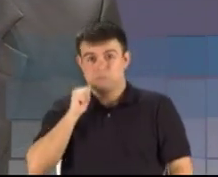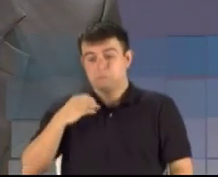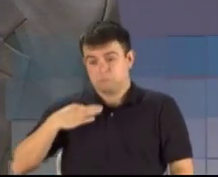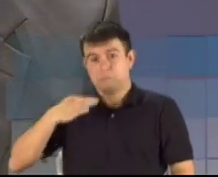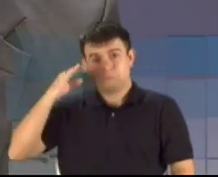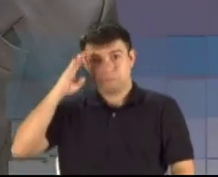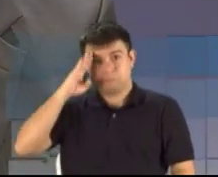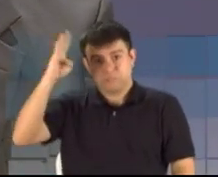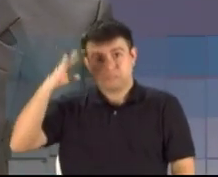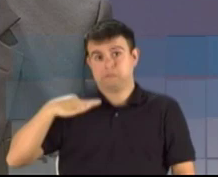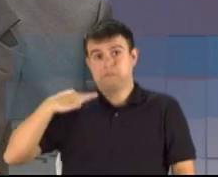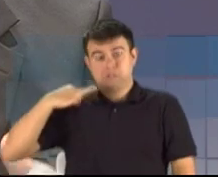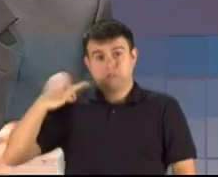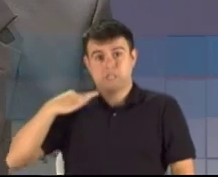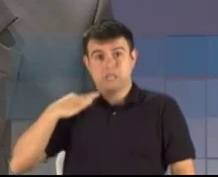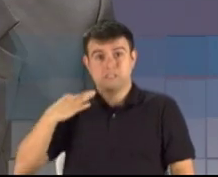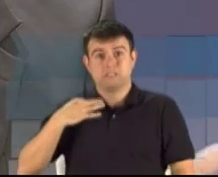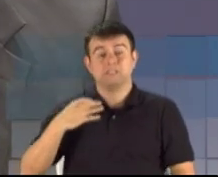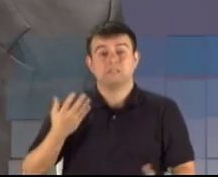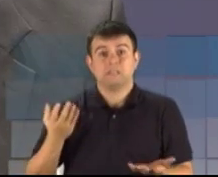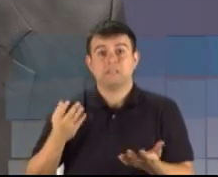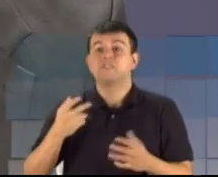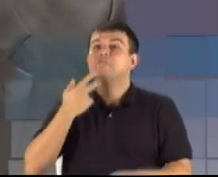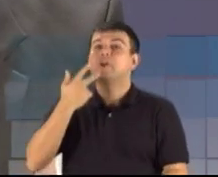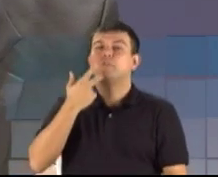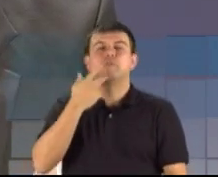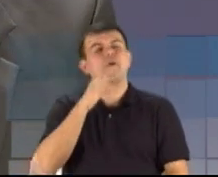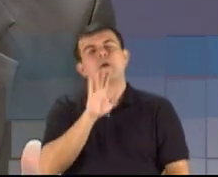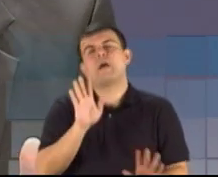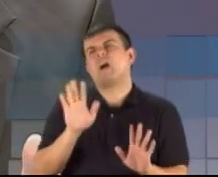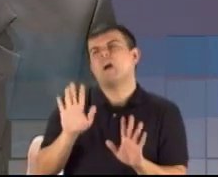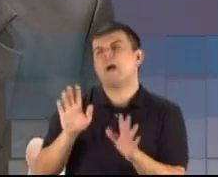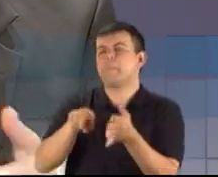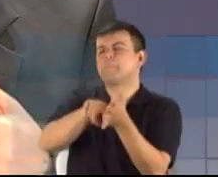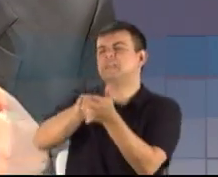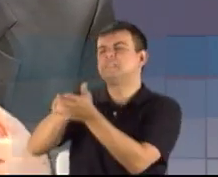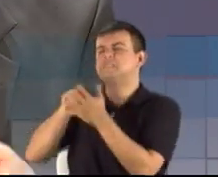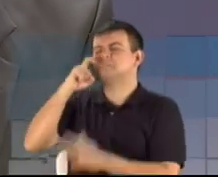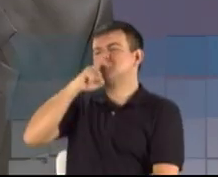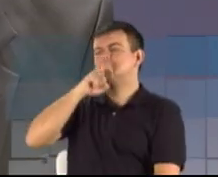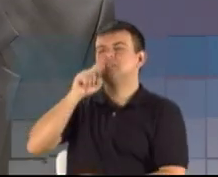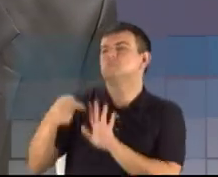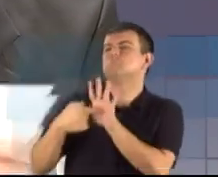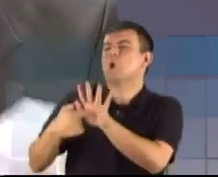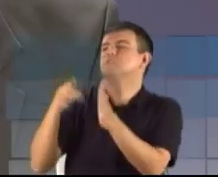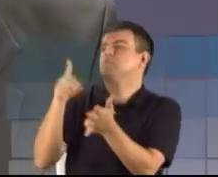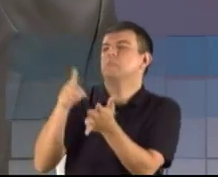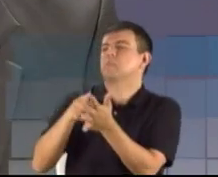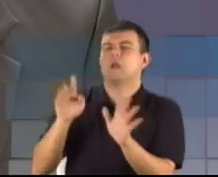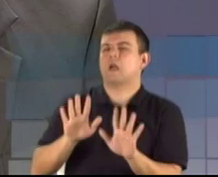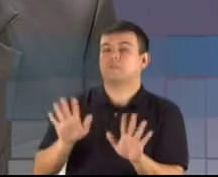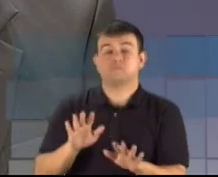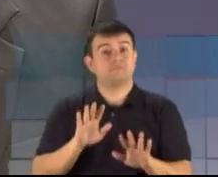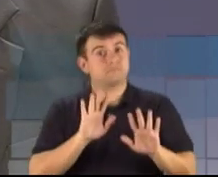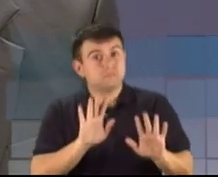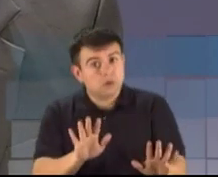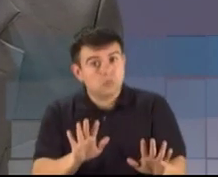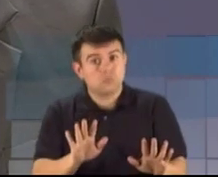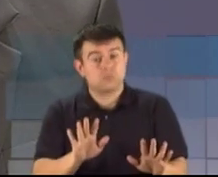dizendo que a pesquisa eleitoral não condiz com o que ela está mostrando ao povo. Então, povo brasileiro, povo gaúcho,